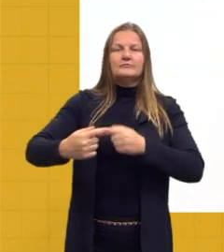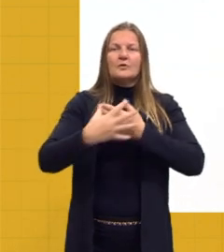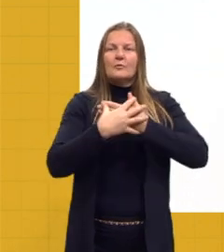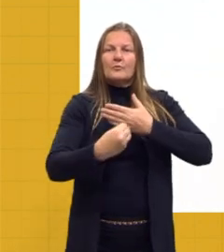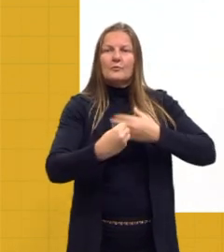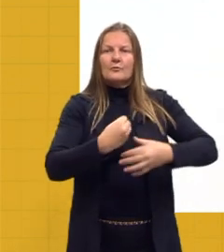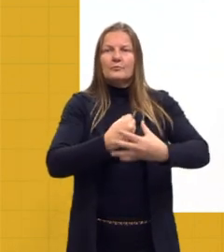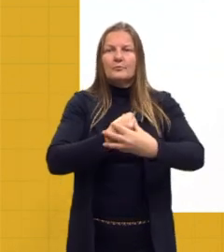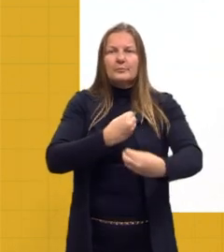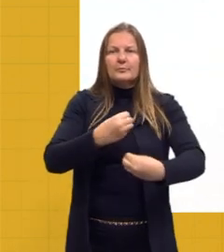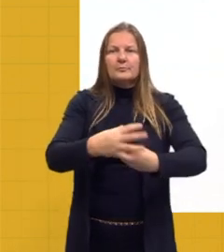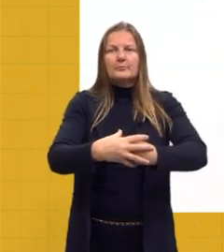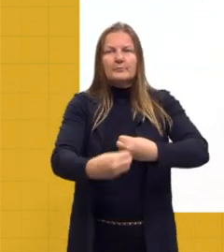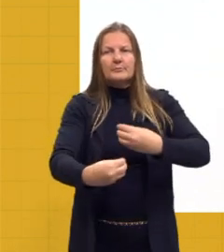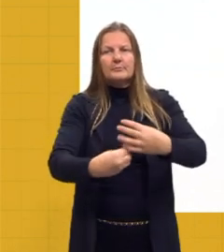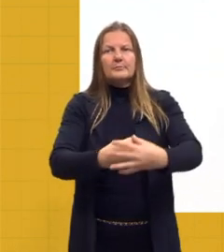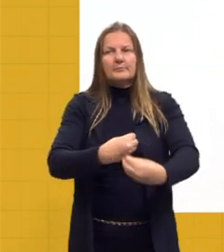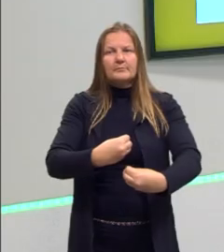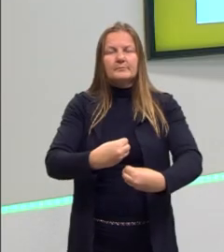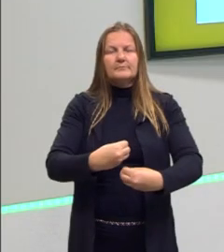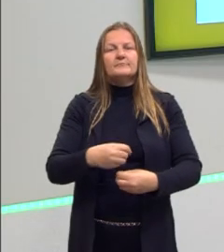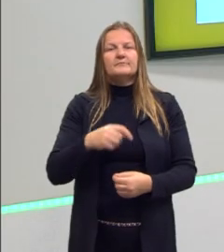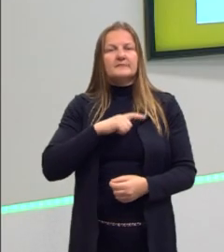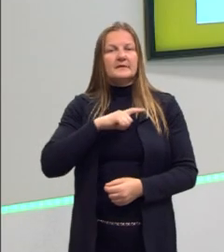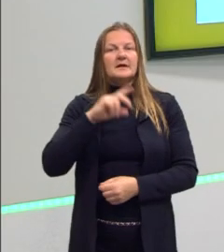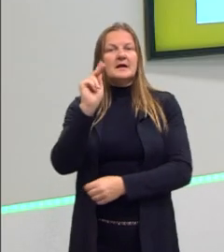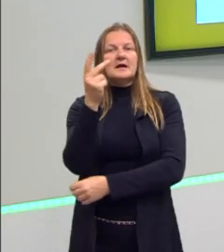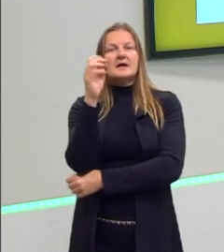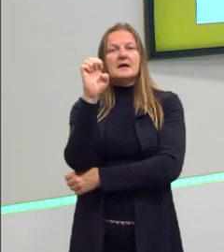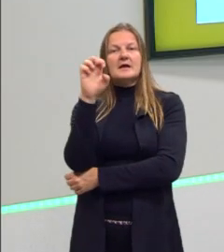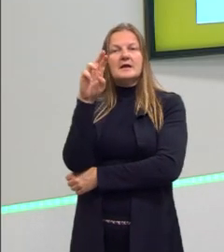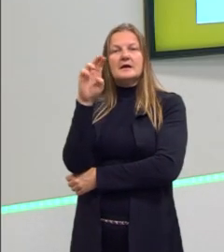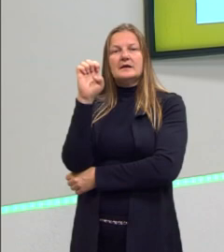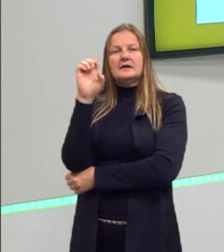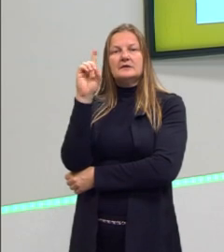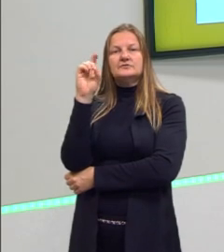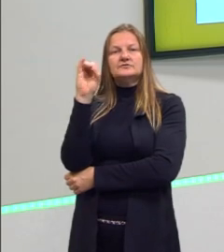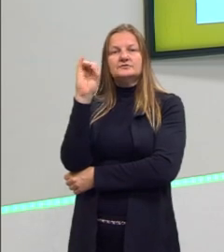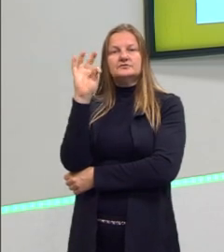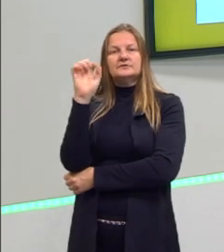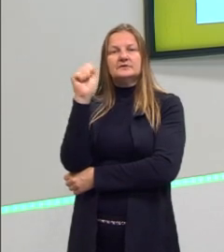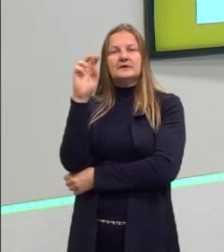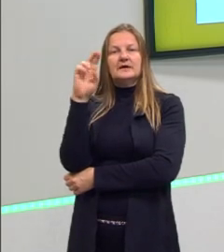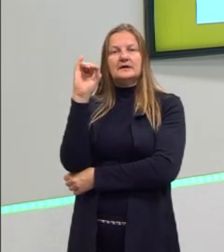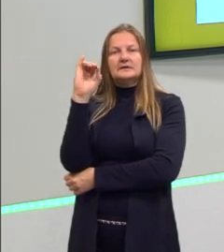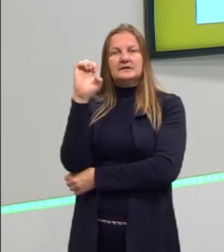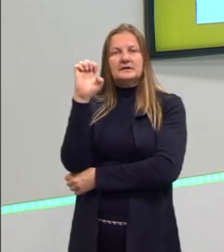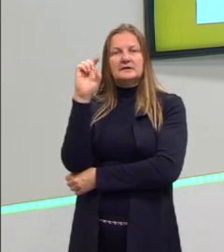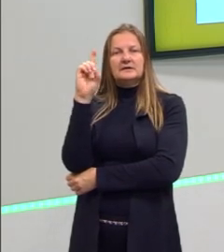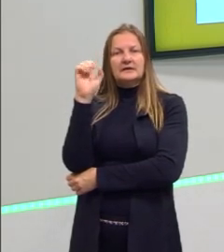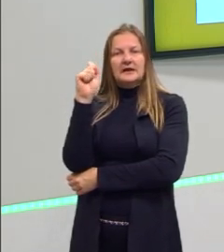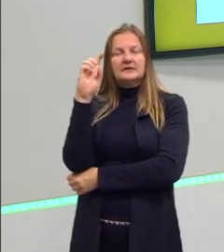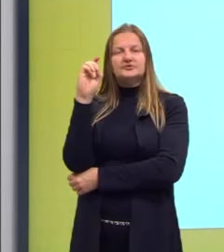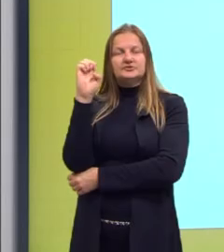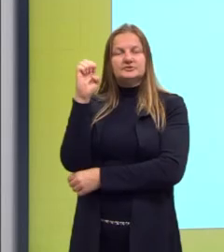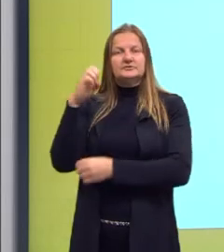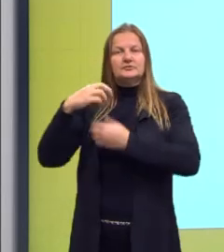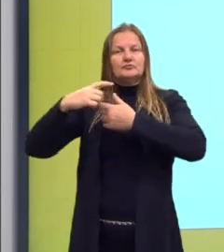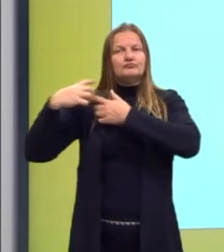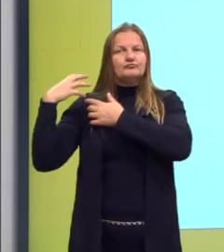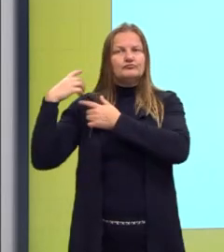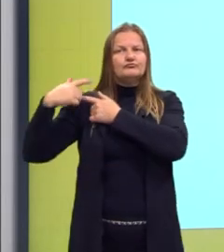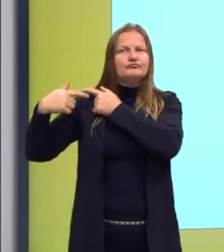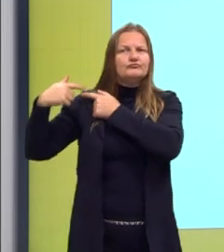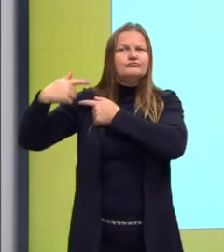Lembra que eu falei para vocês prestar atenção e guardar? Ao longo do tempo. Em dado momento